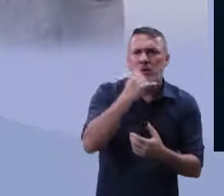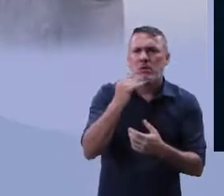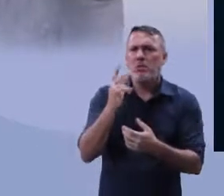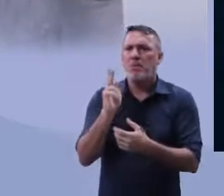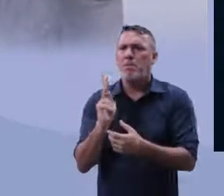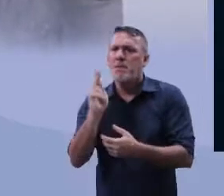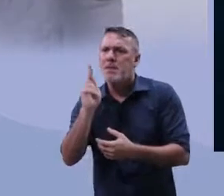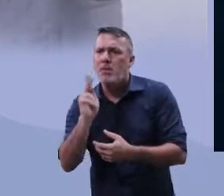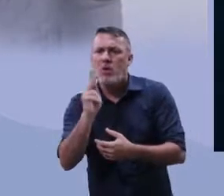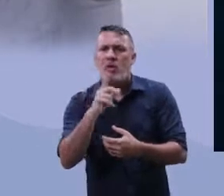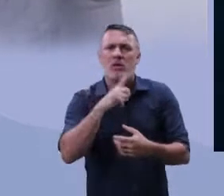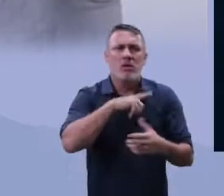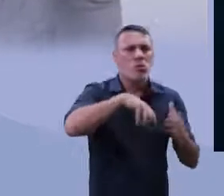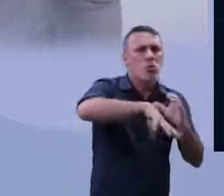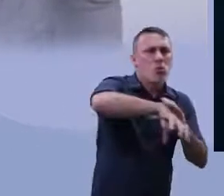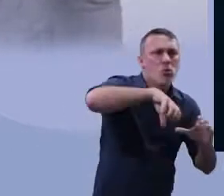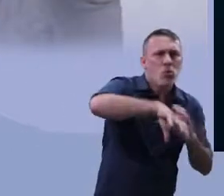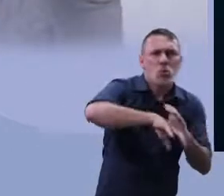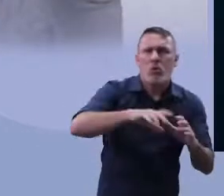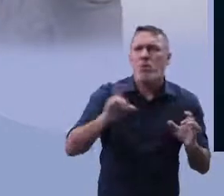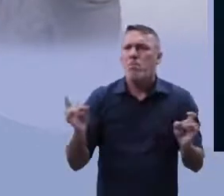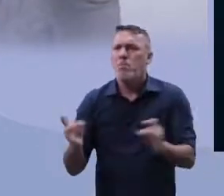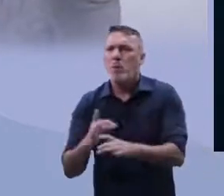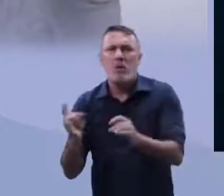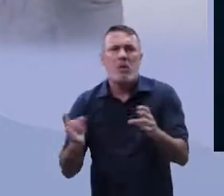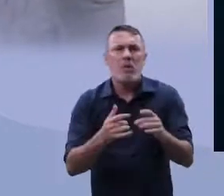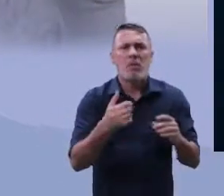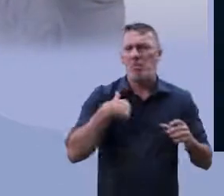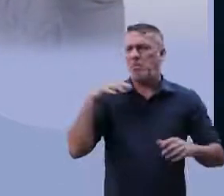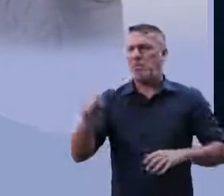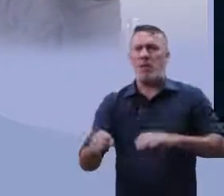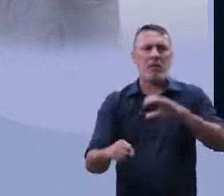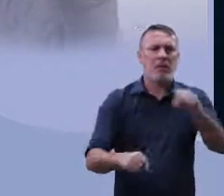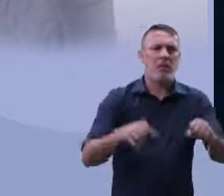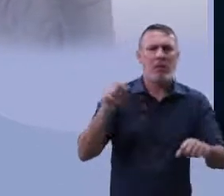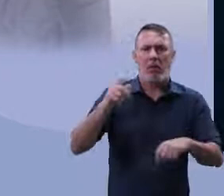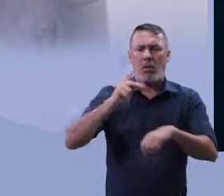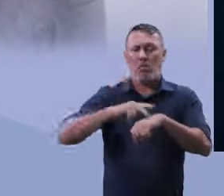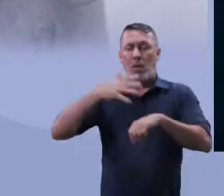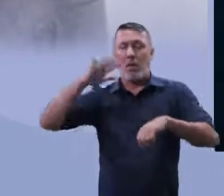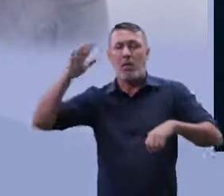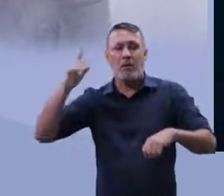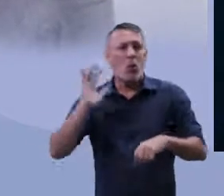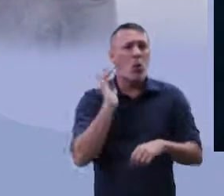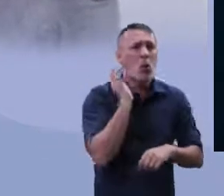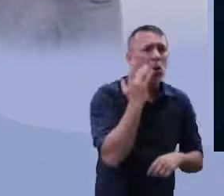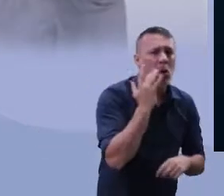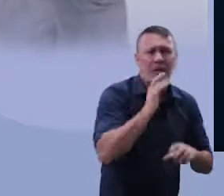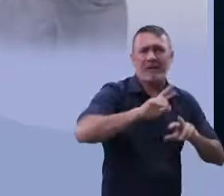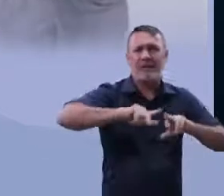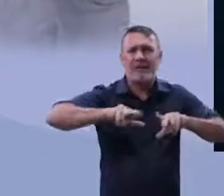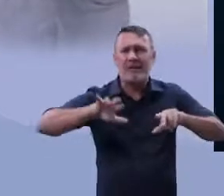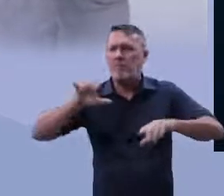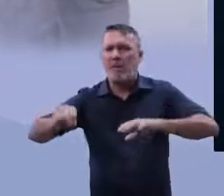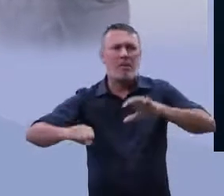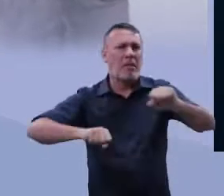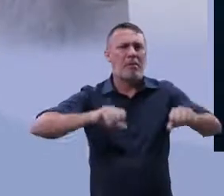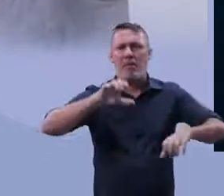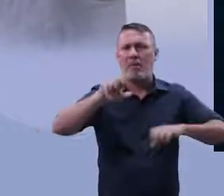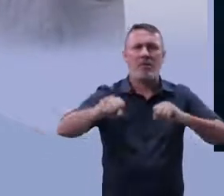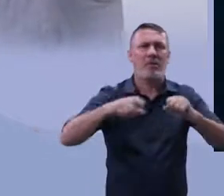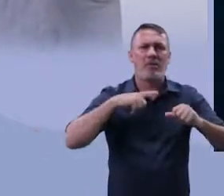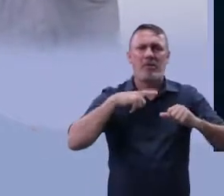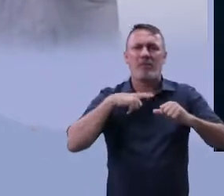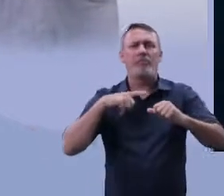jazidas de recursos naturais, diamantes, outras pedras preciosas, a questão